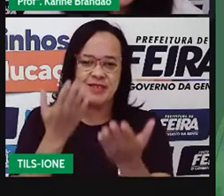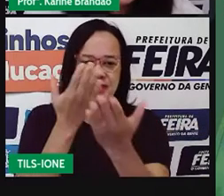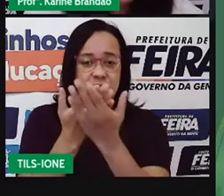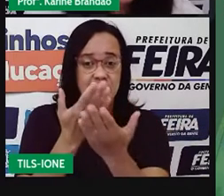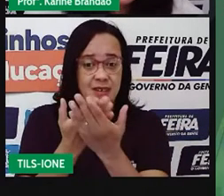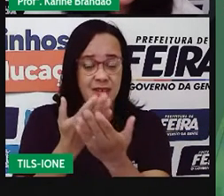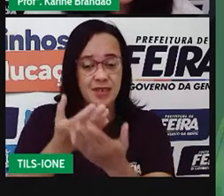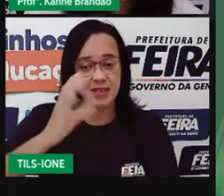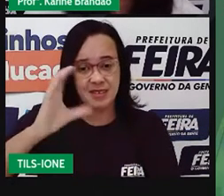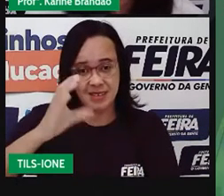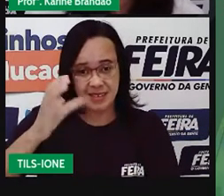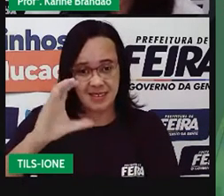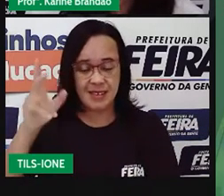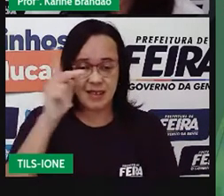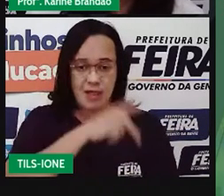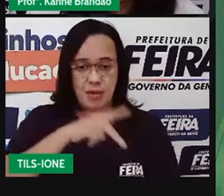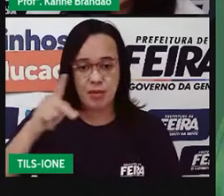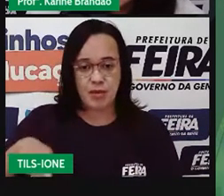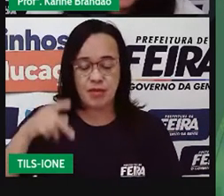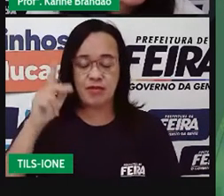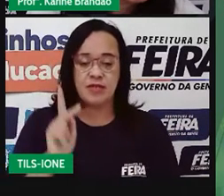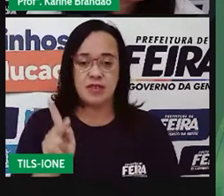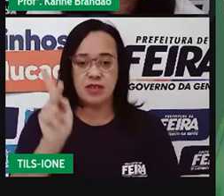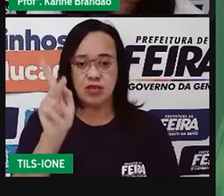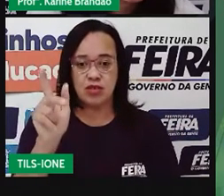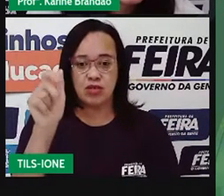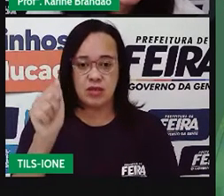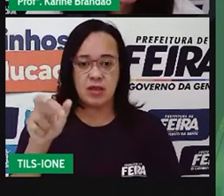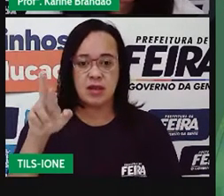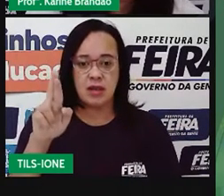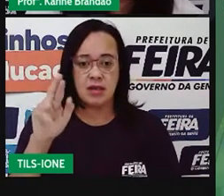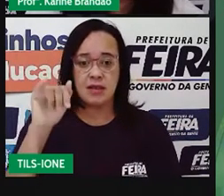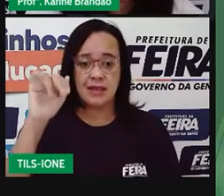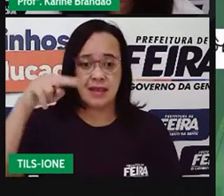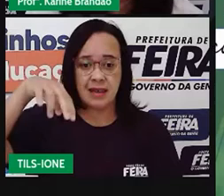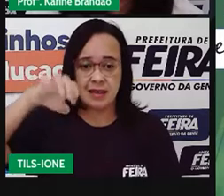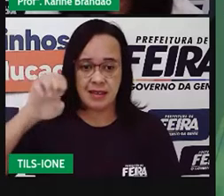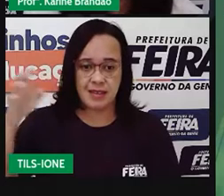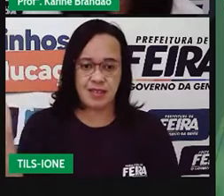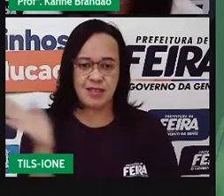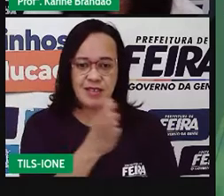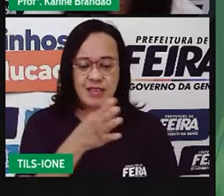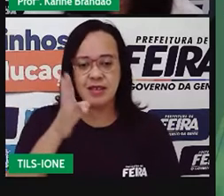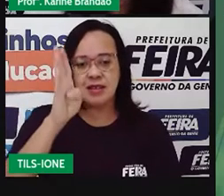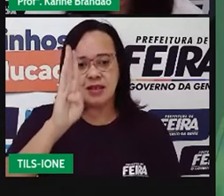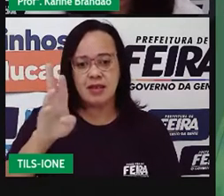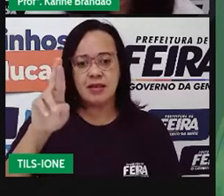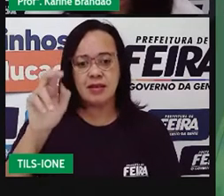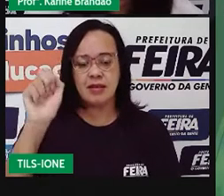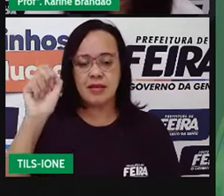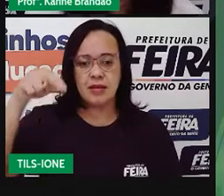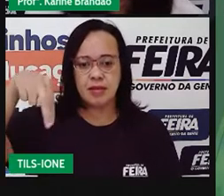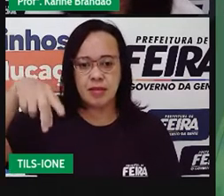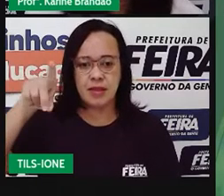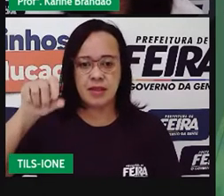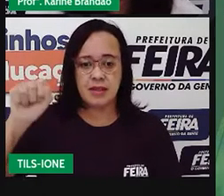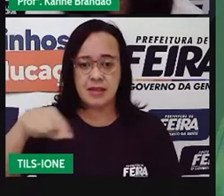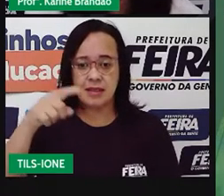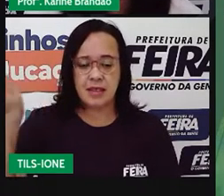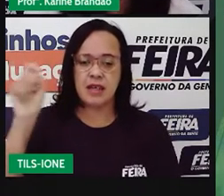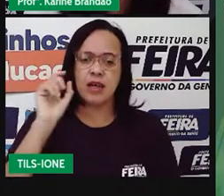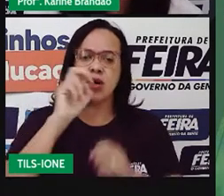professora Karine Brandão, professora da EJA e nossa aula de hoje tem como tema relações